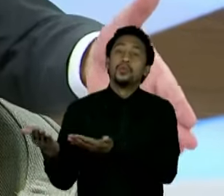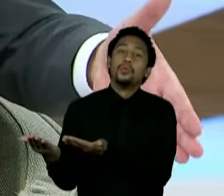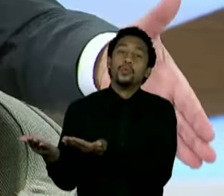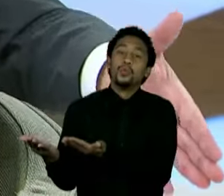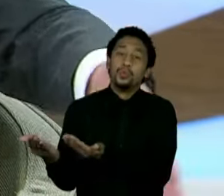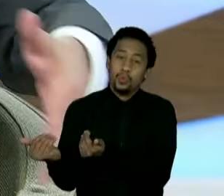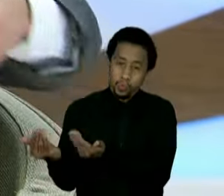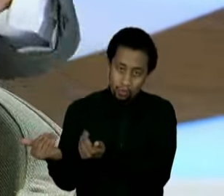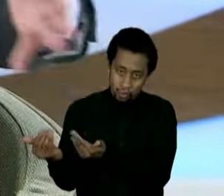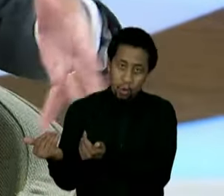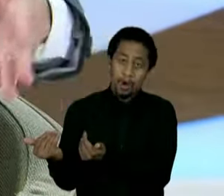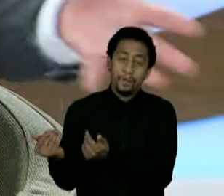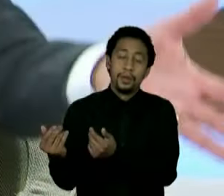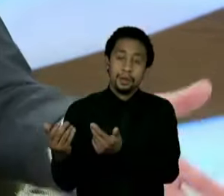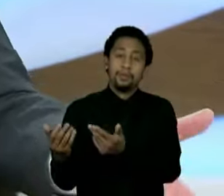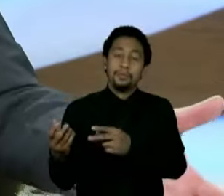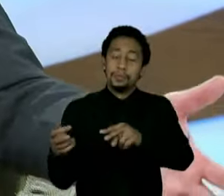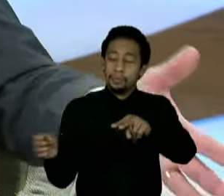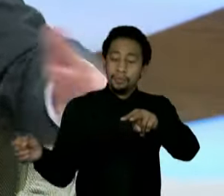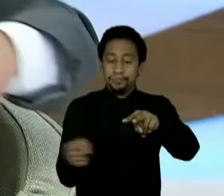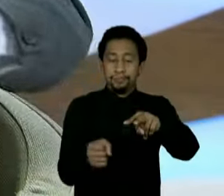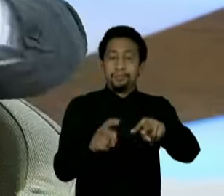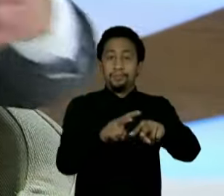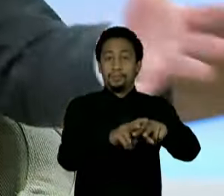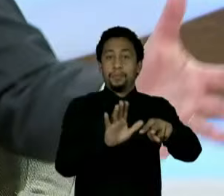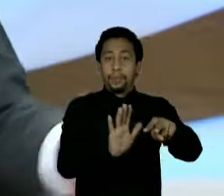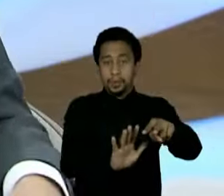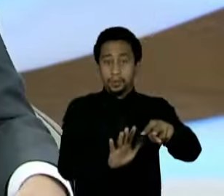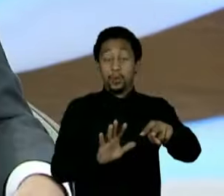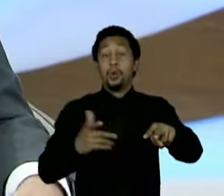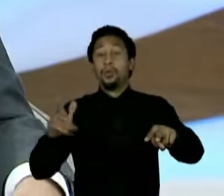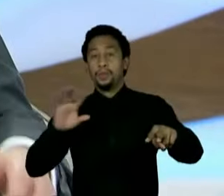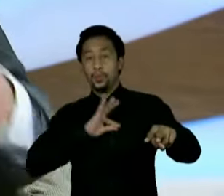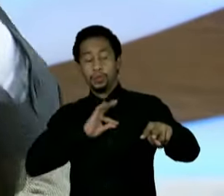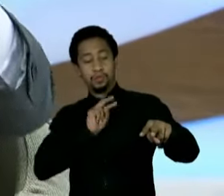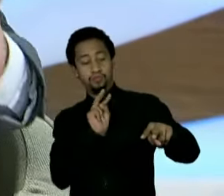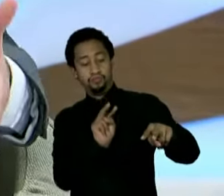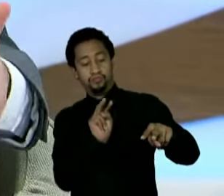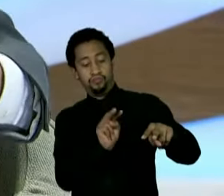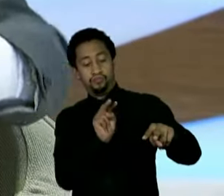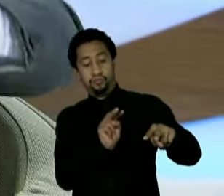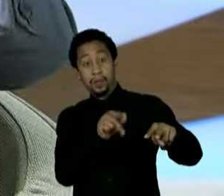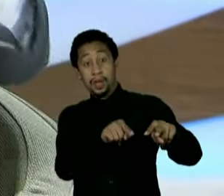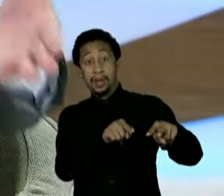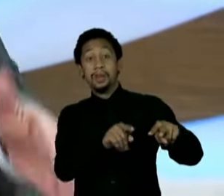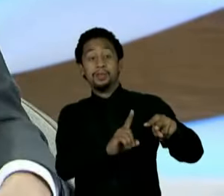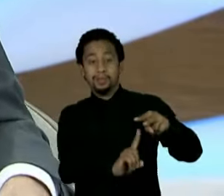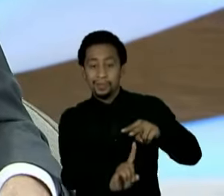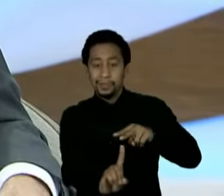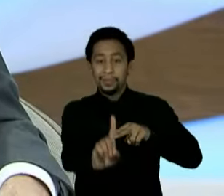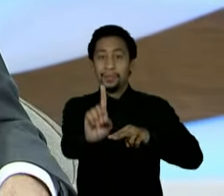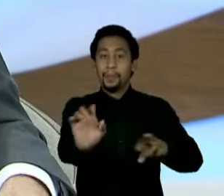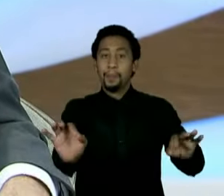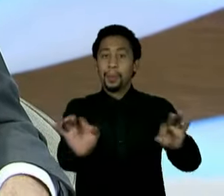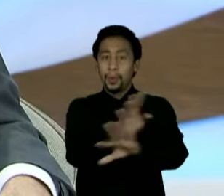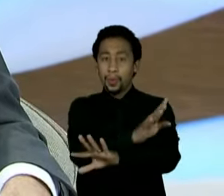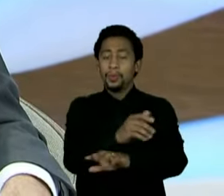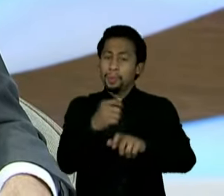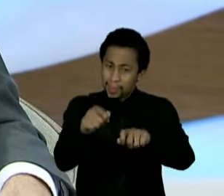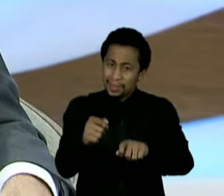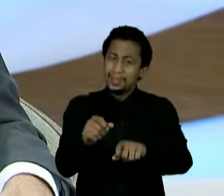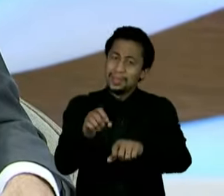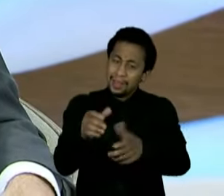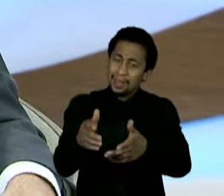fazer a delinquência porque não tem a oportunidade, você vai ter muita coisa para fazer com eles que sejam de destrução e menos de